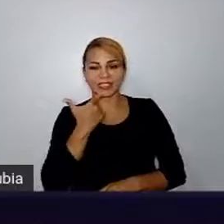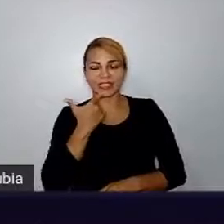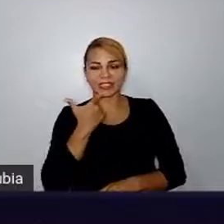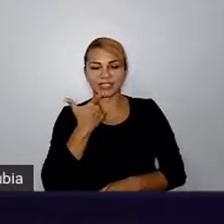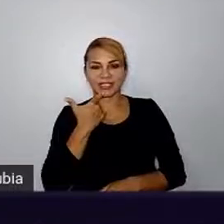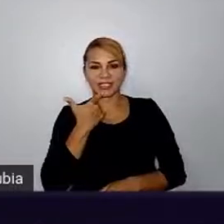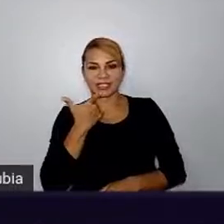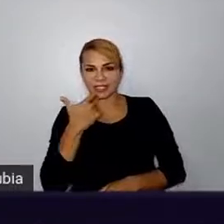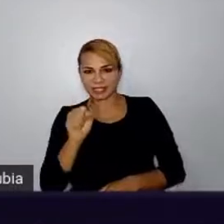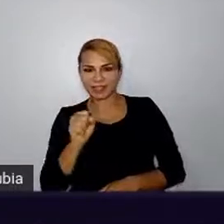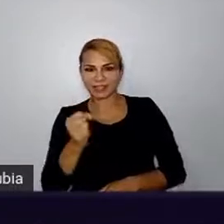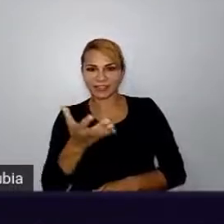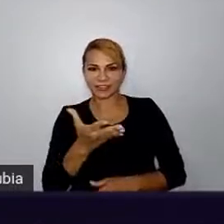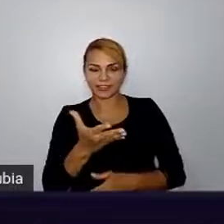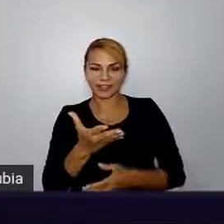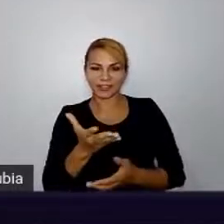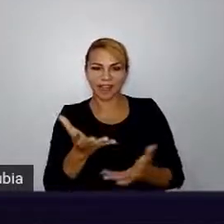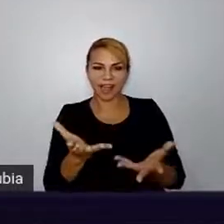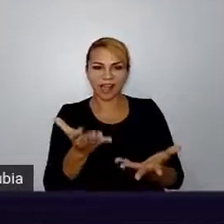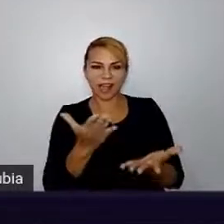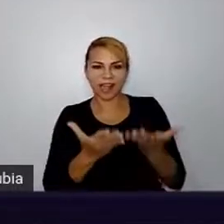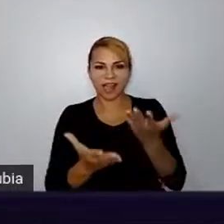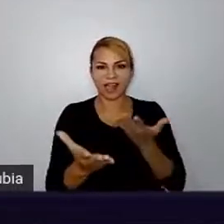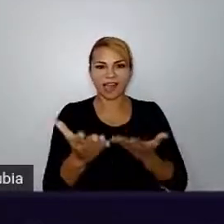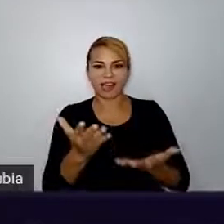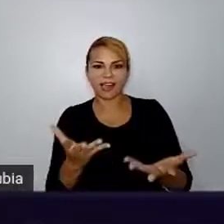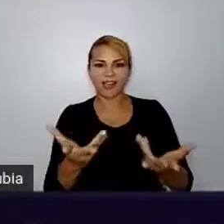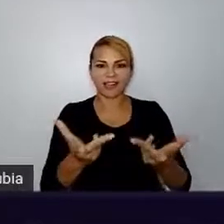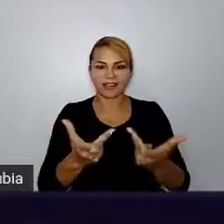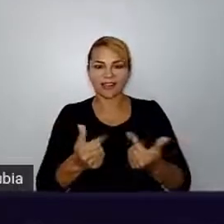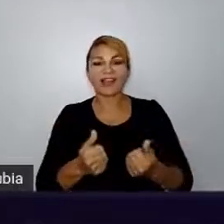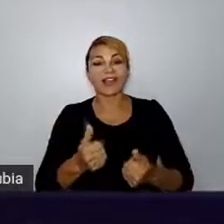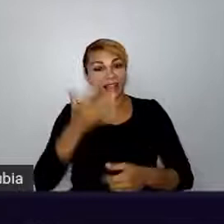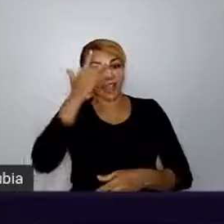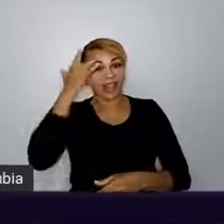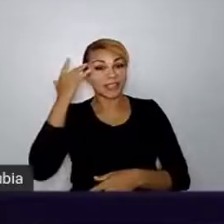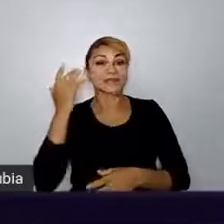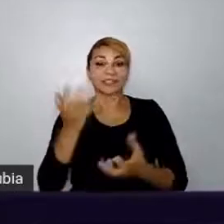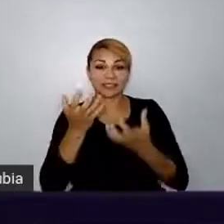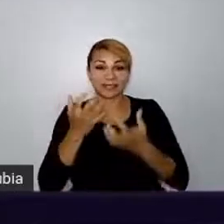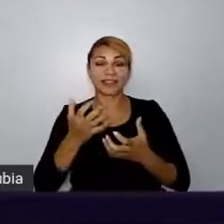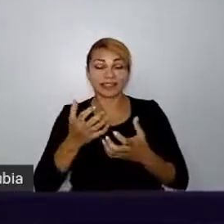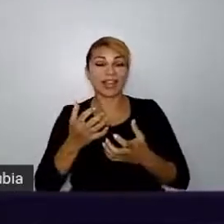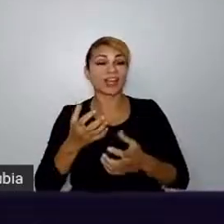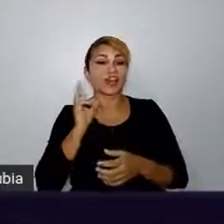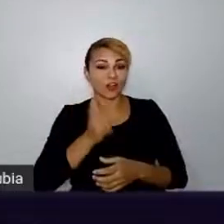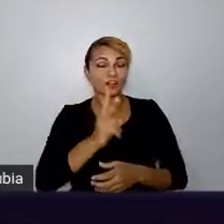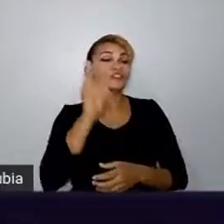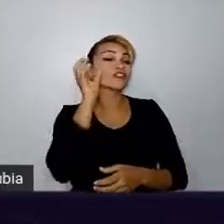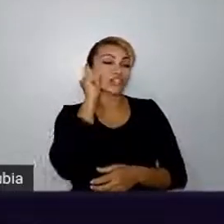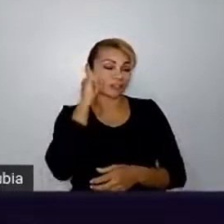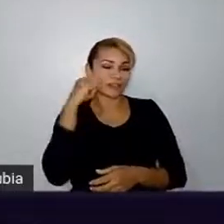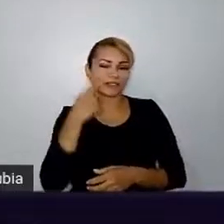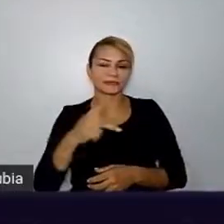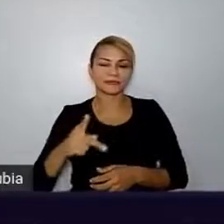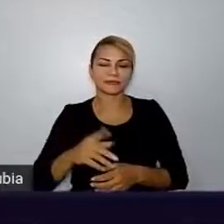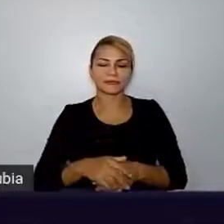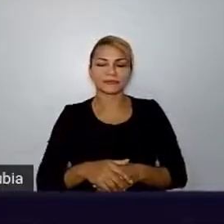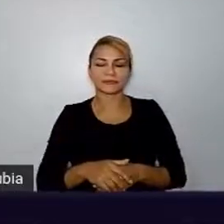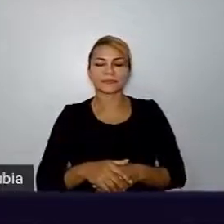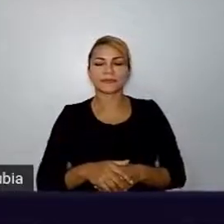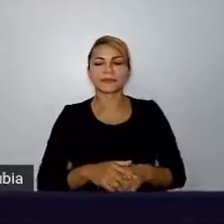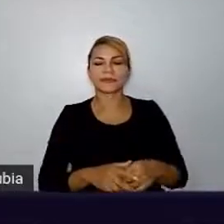pessoal consegue ficar até 10 horas da noite escutando, você conversando. Ó, o Guile, eu estou lendo o usuário,